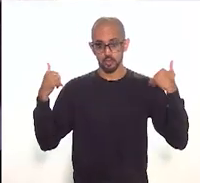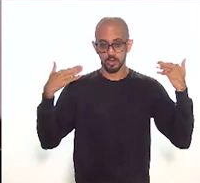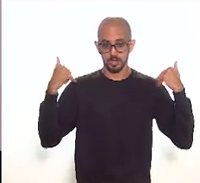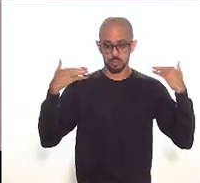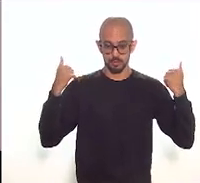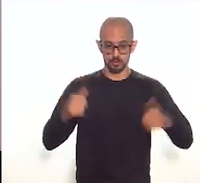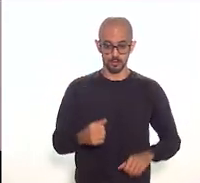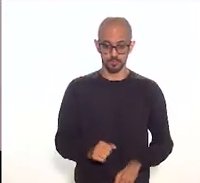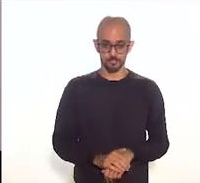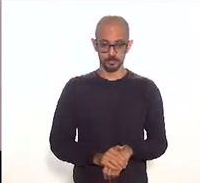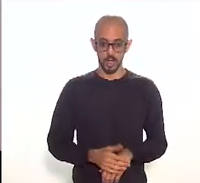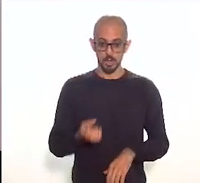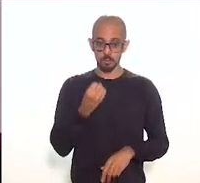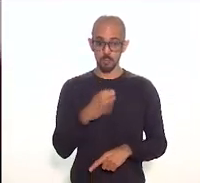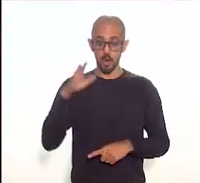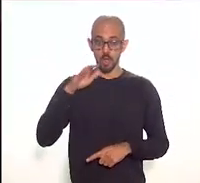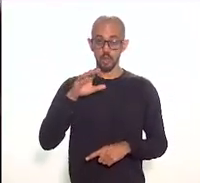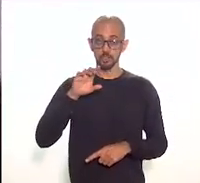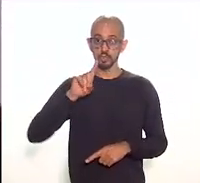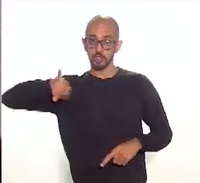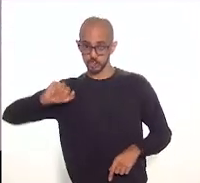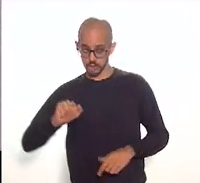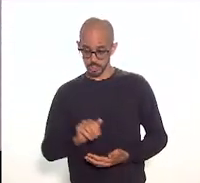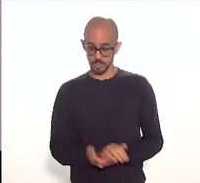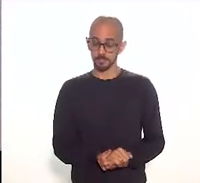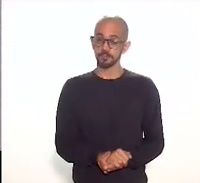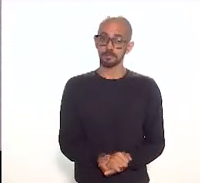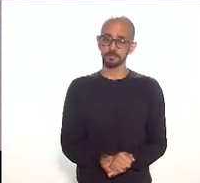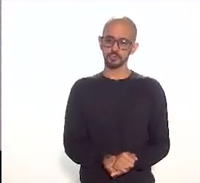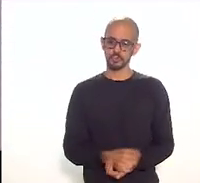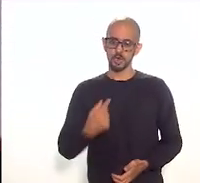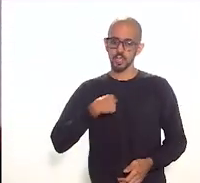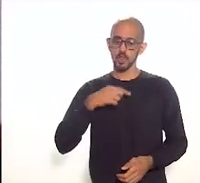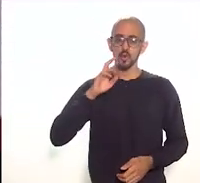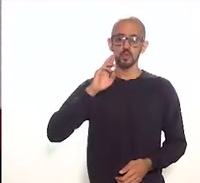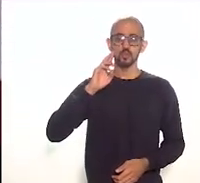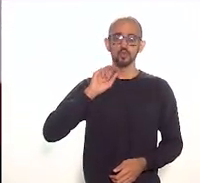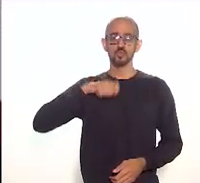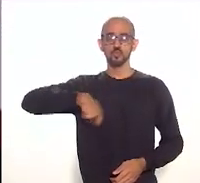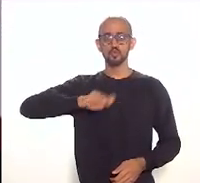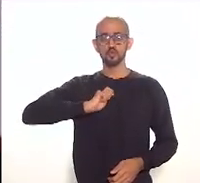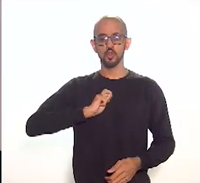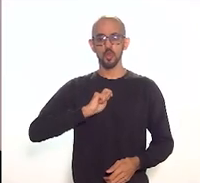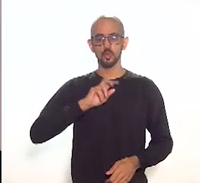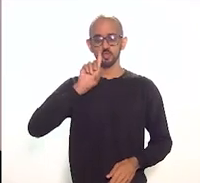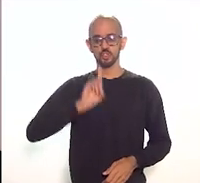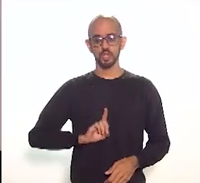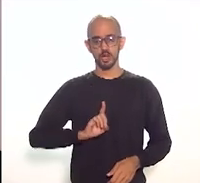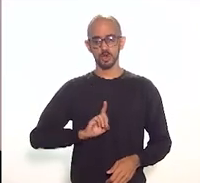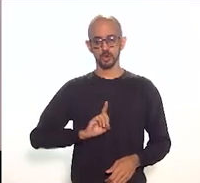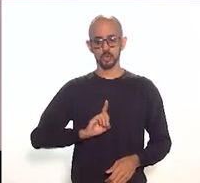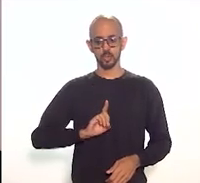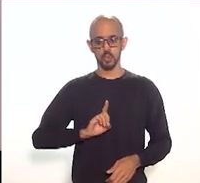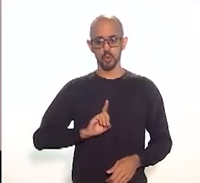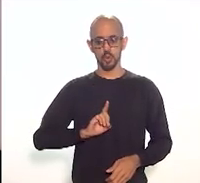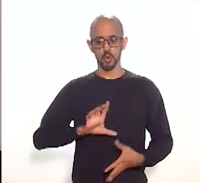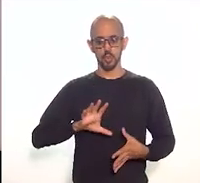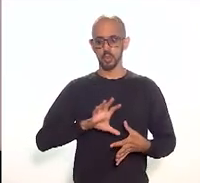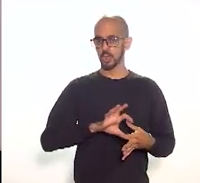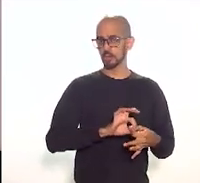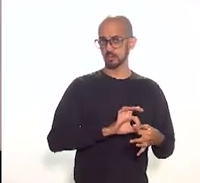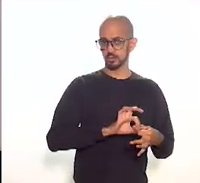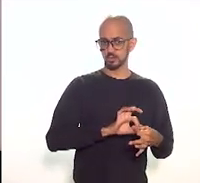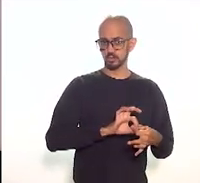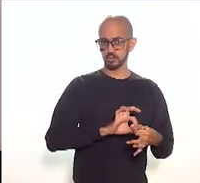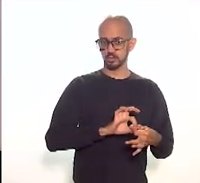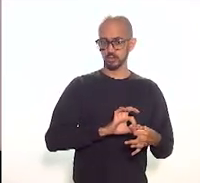Boa tarde bom dia ainda eu sou diretor de receptivo exportativo da Liga Independente dos Guias de Turismo